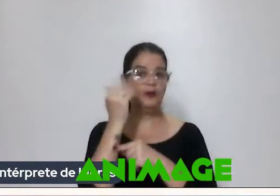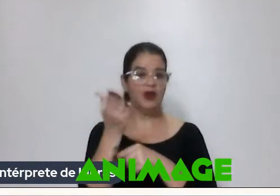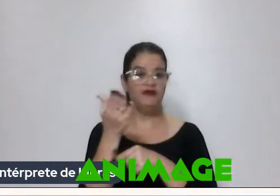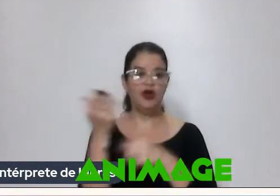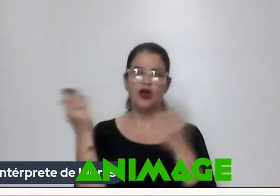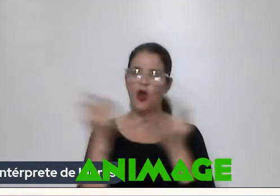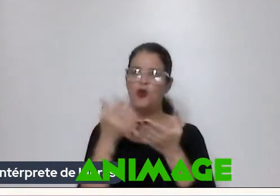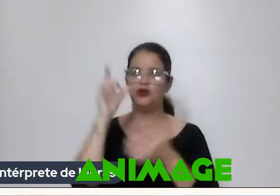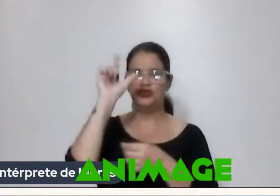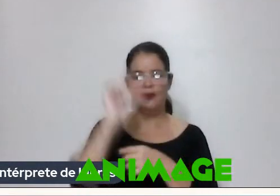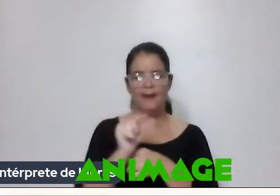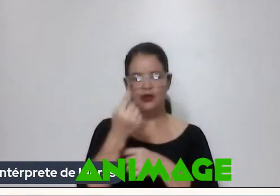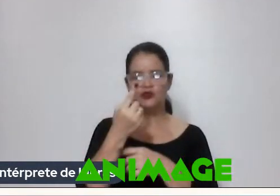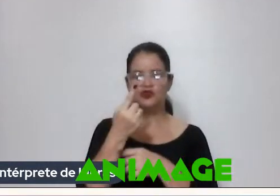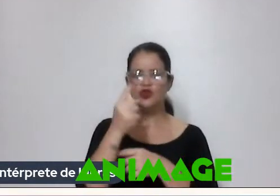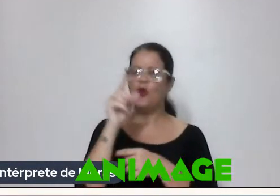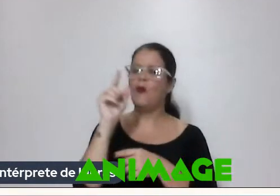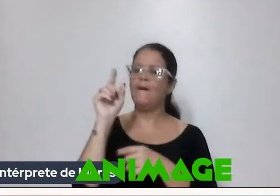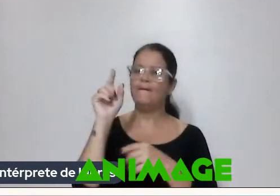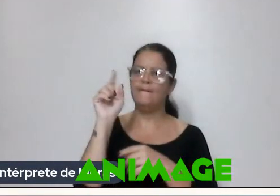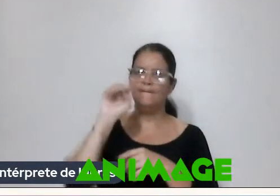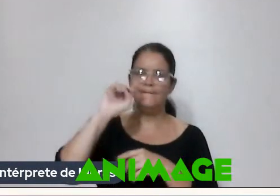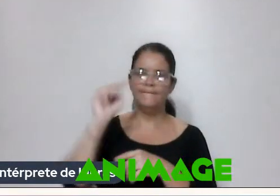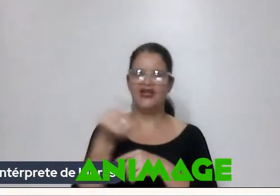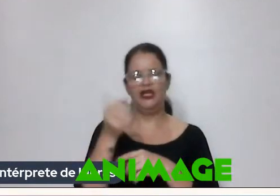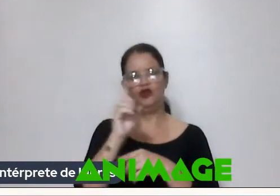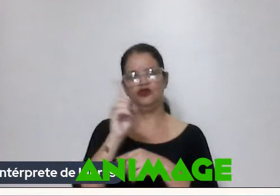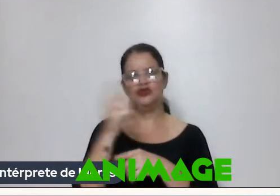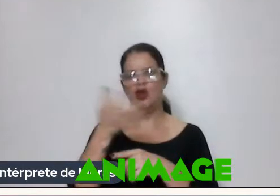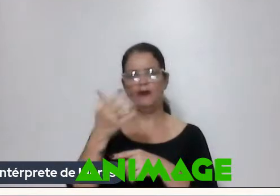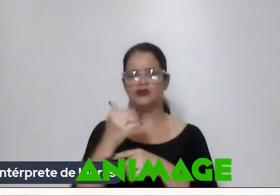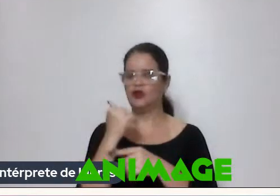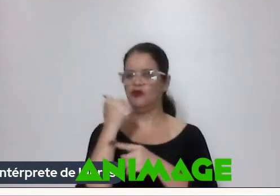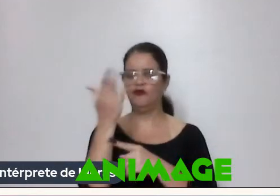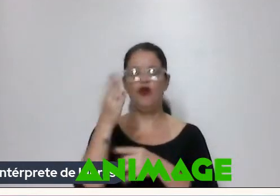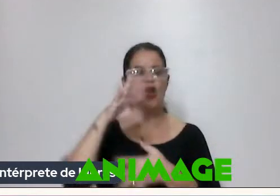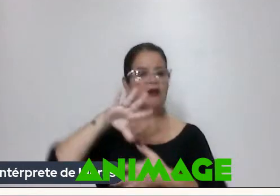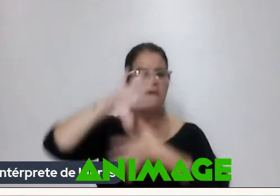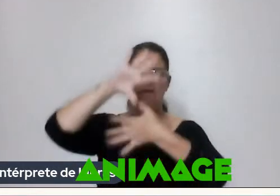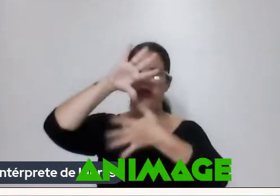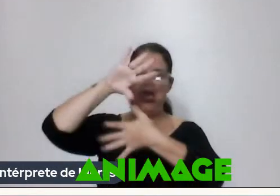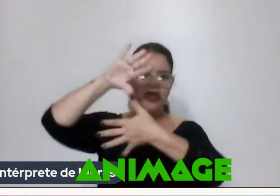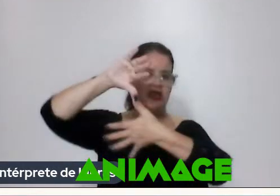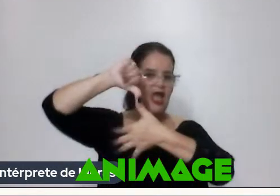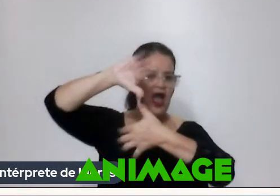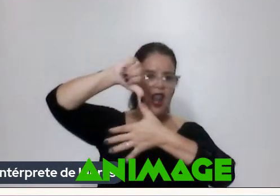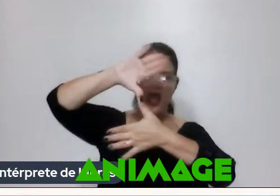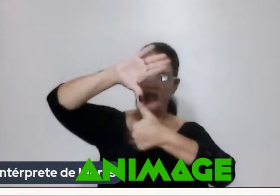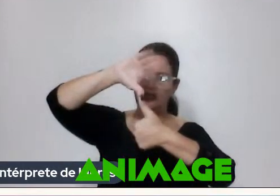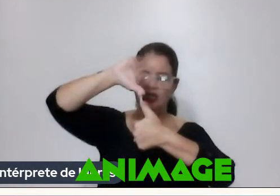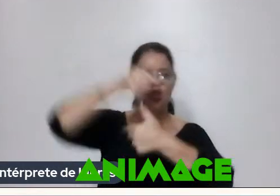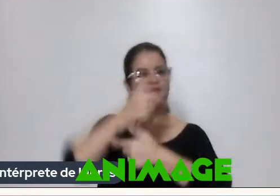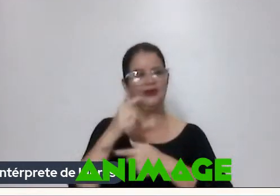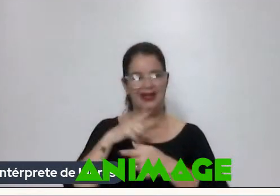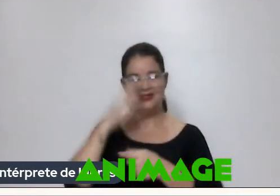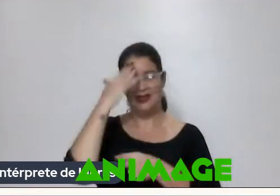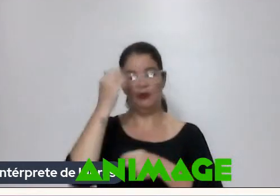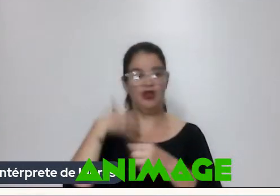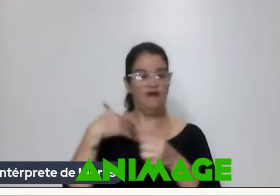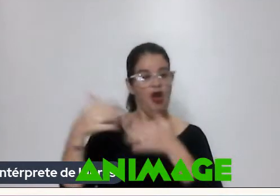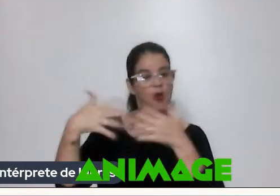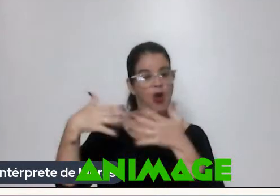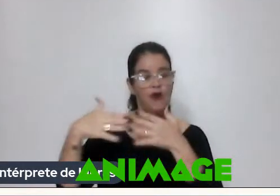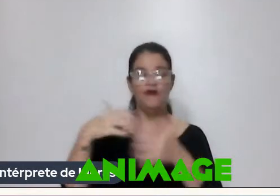hoje Menos de um milhão De dólares É uma produção Que não existe fora Nem na América Latina Sabe Eu estava em conversa Para fazer uma